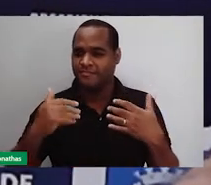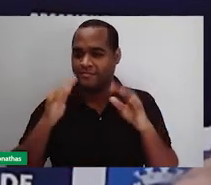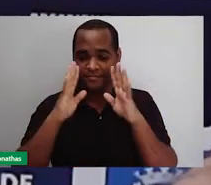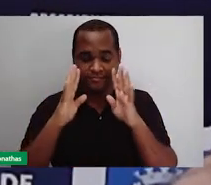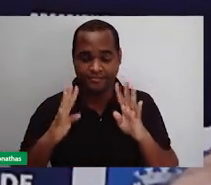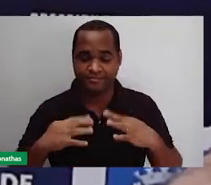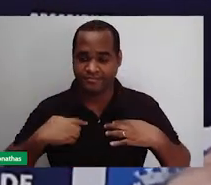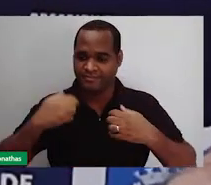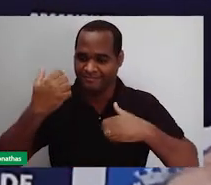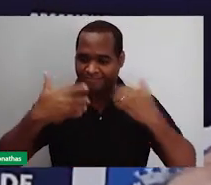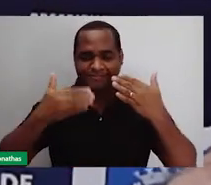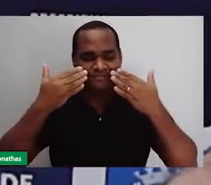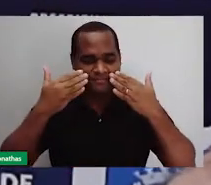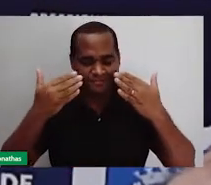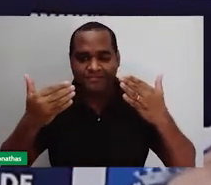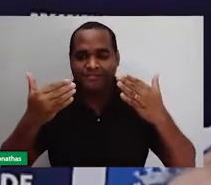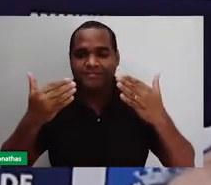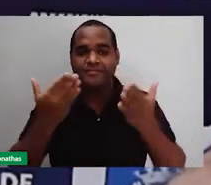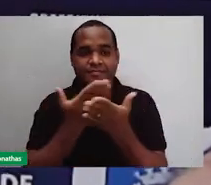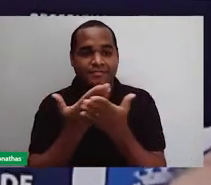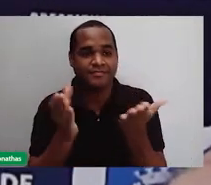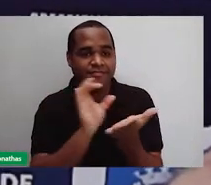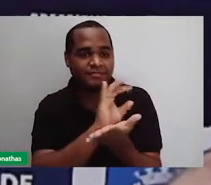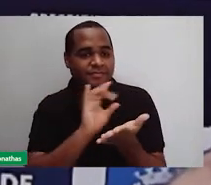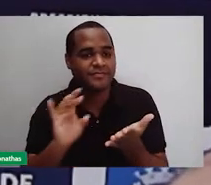Colocando minha apresentação aqui para vocês.